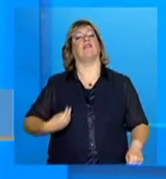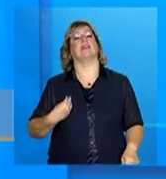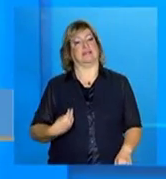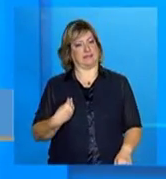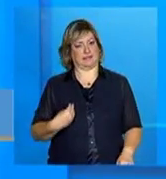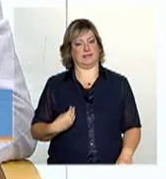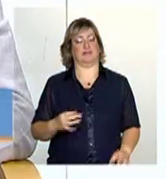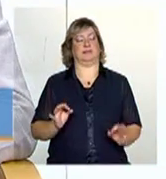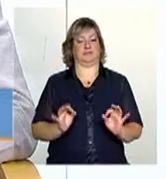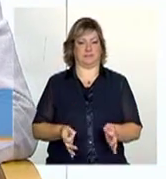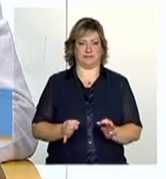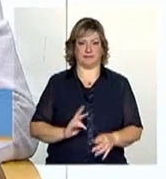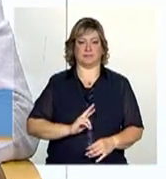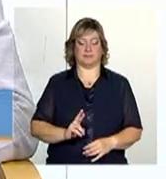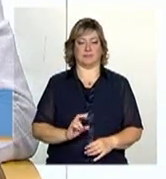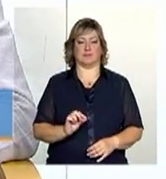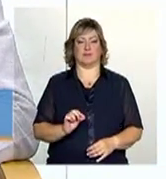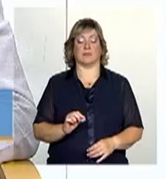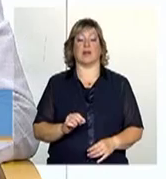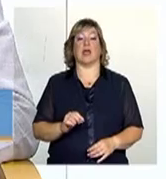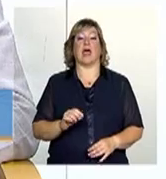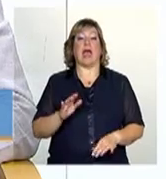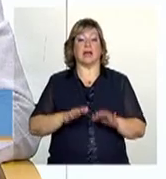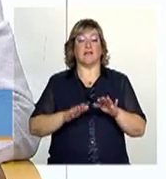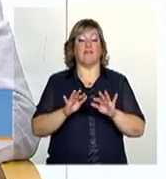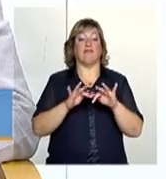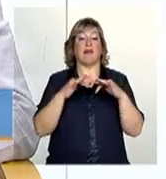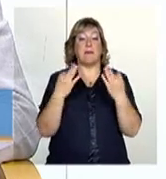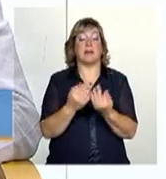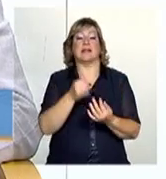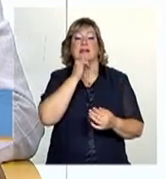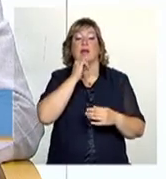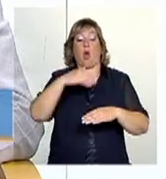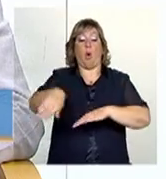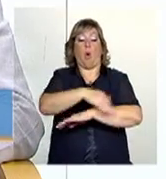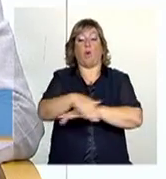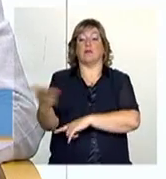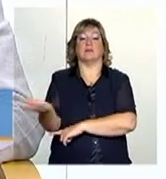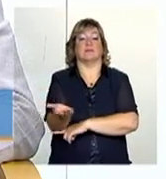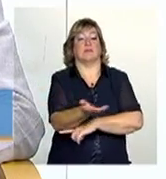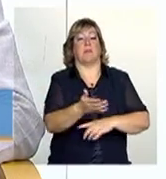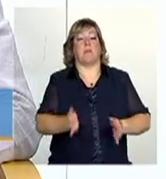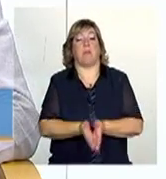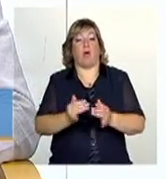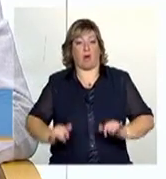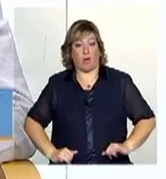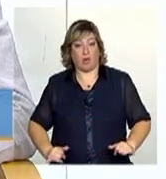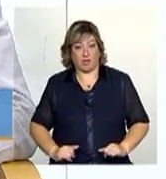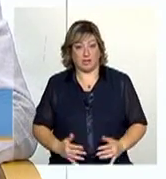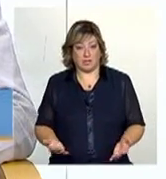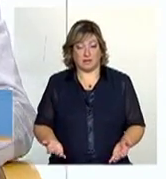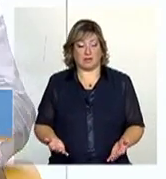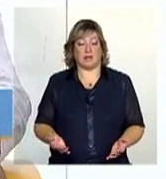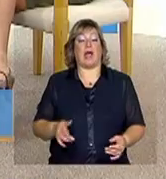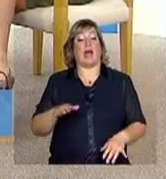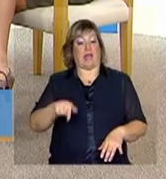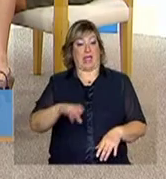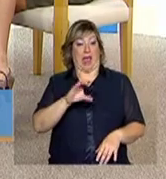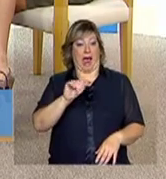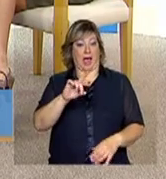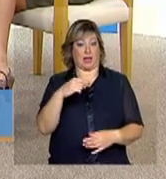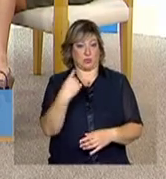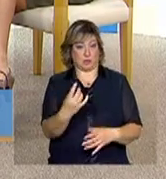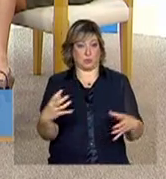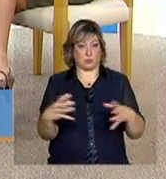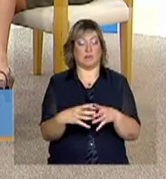vida. Exatamente. Famílias em situação de rua, pessoas em situação de rua, certo? A partir do Cadastro, uma rede de